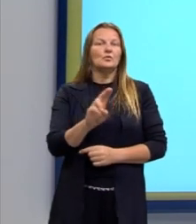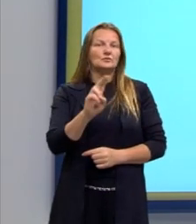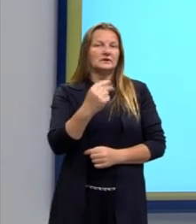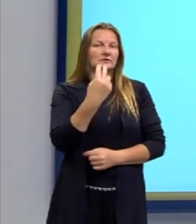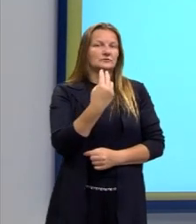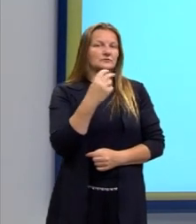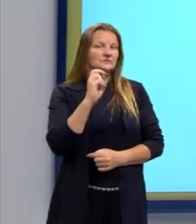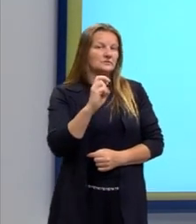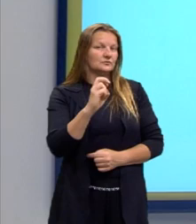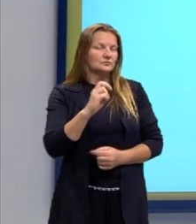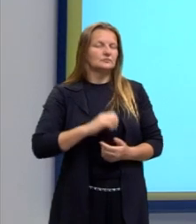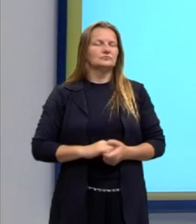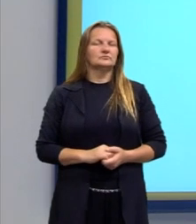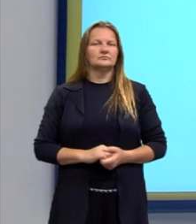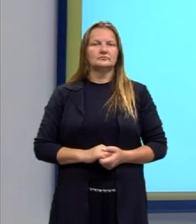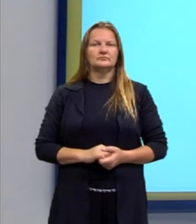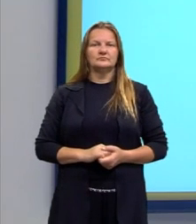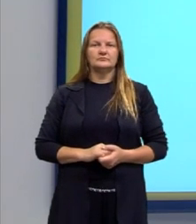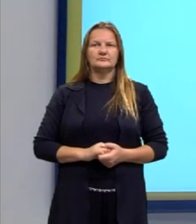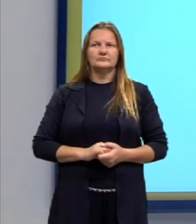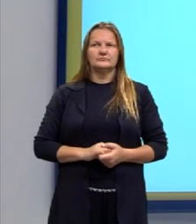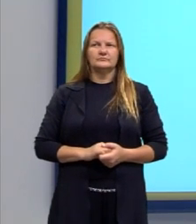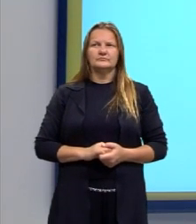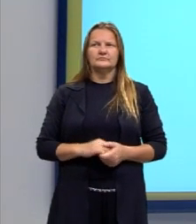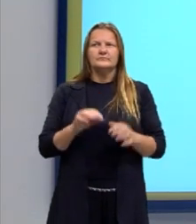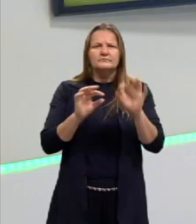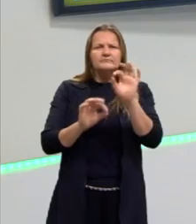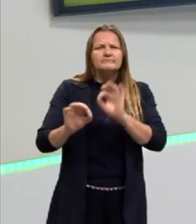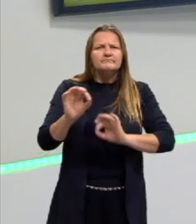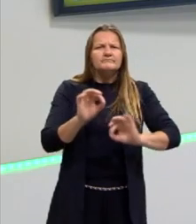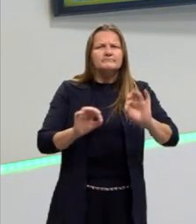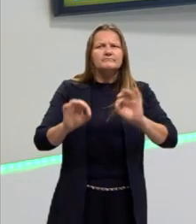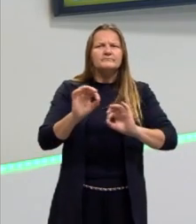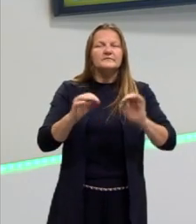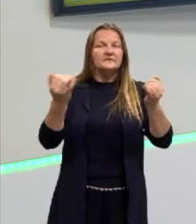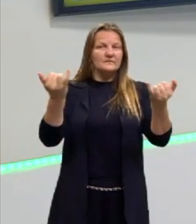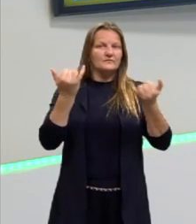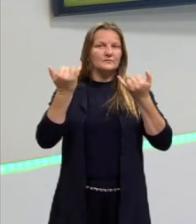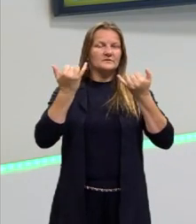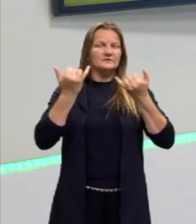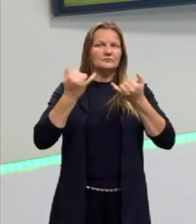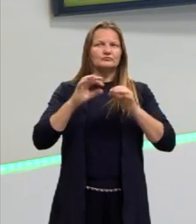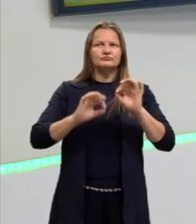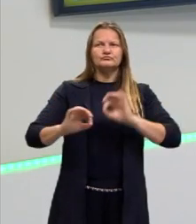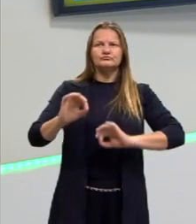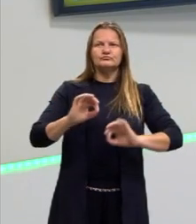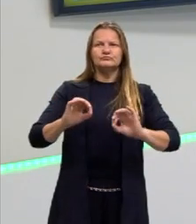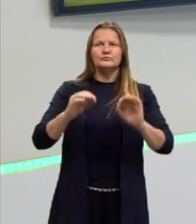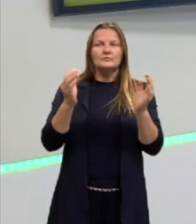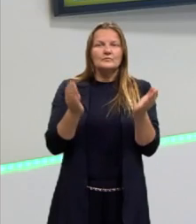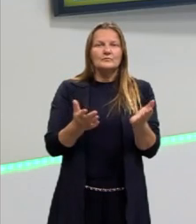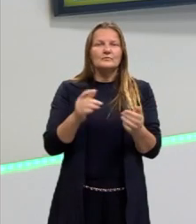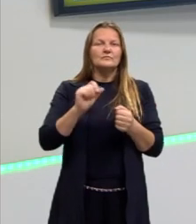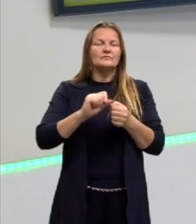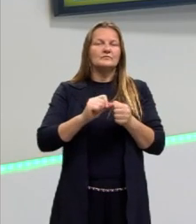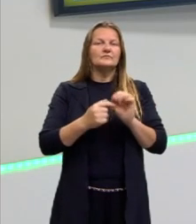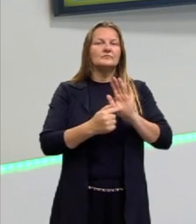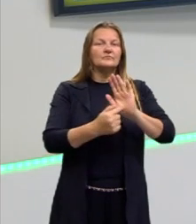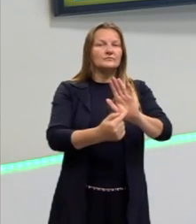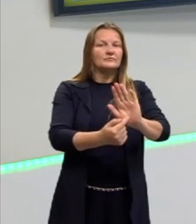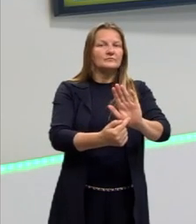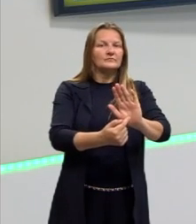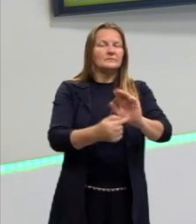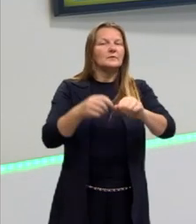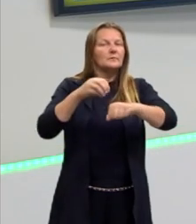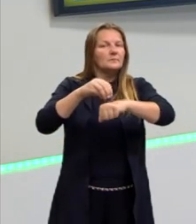quero usar cinco. Então, deixei ali tudo ajeitadinho, As informações. E agora, eu indico para vocês uma